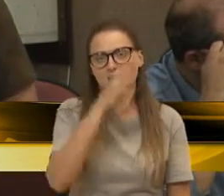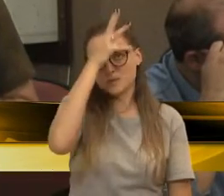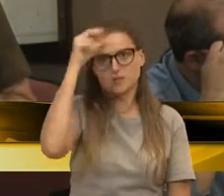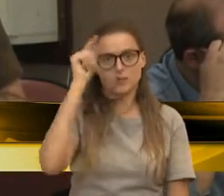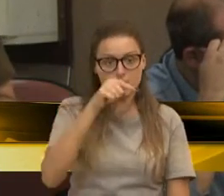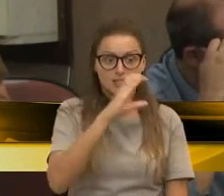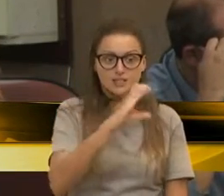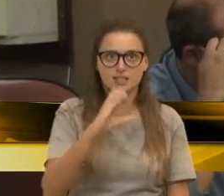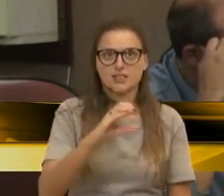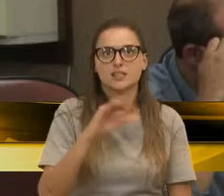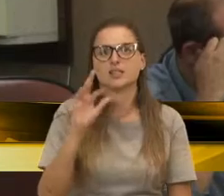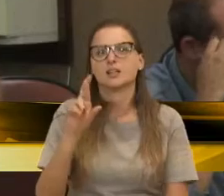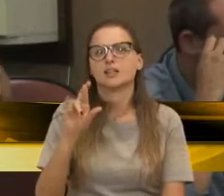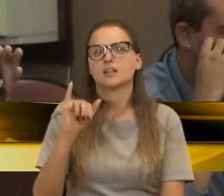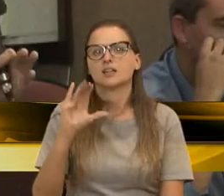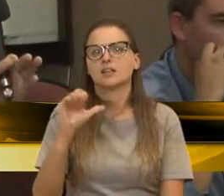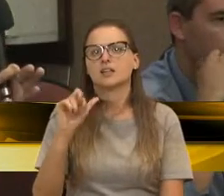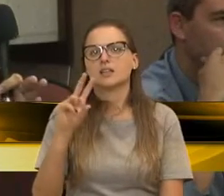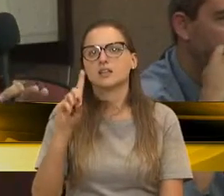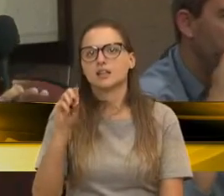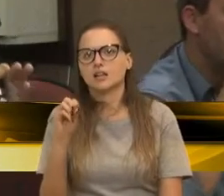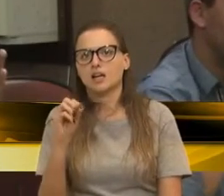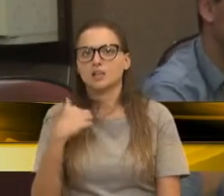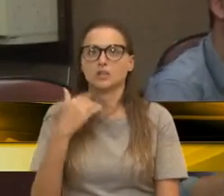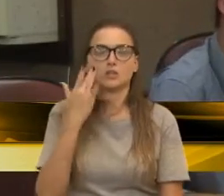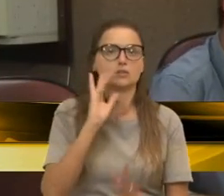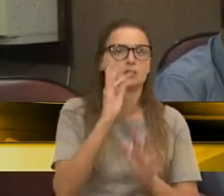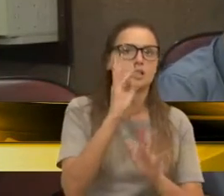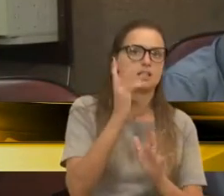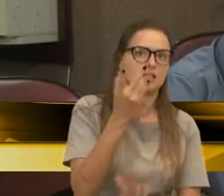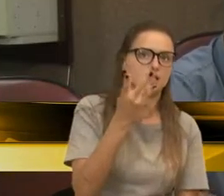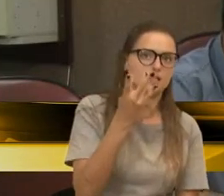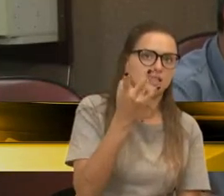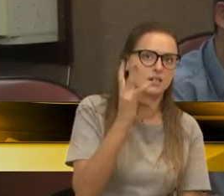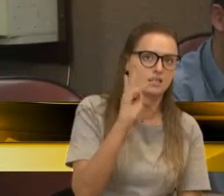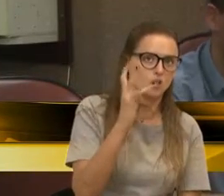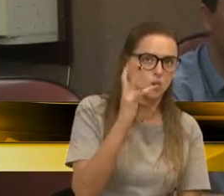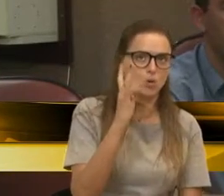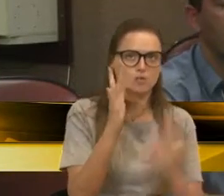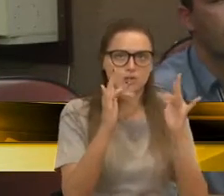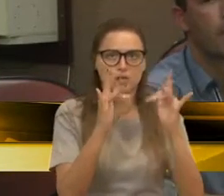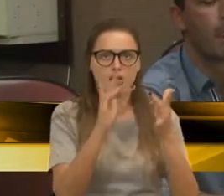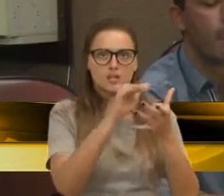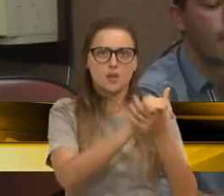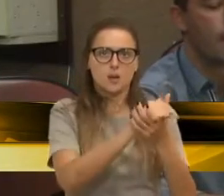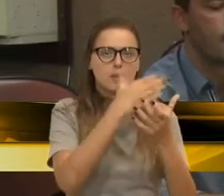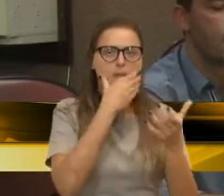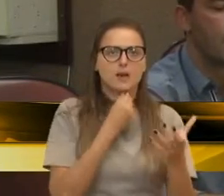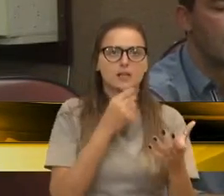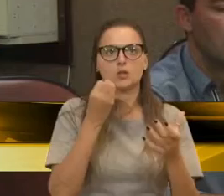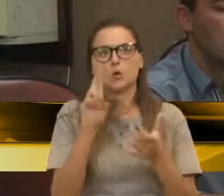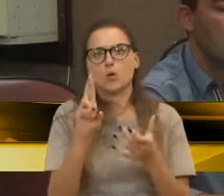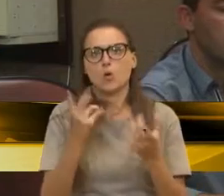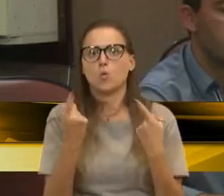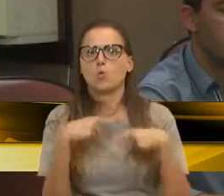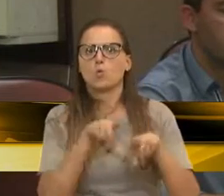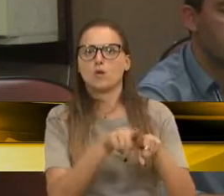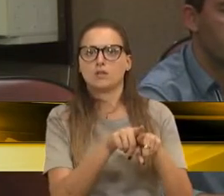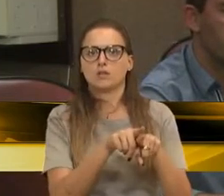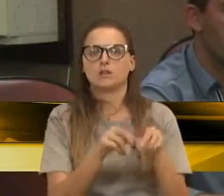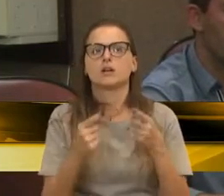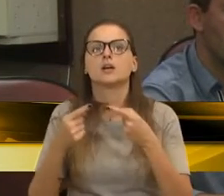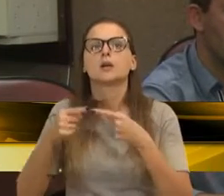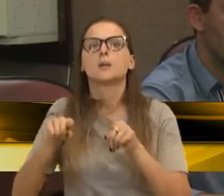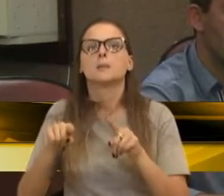município. O Ricardo, agora eu não sei se é noivo, se é marido, não sei ainda a relação ou tem uma relação estável. Mas ele é,